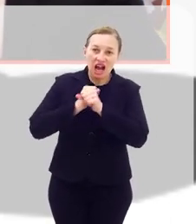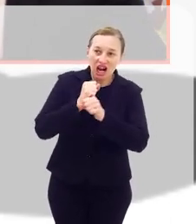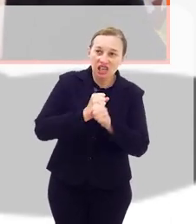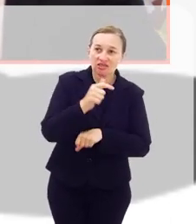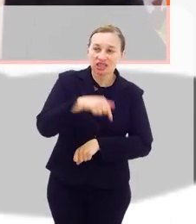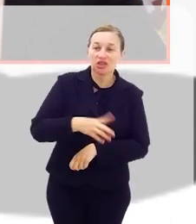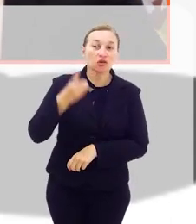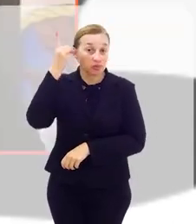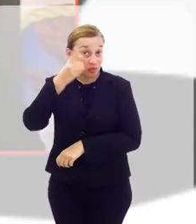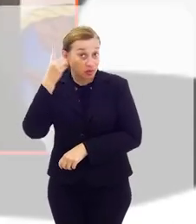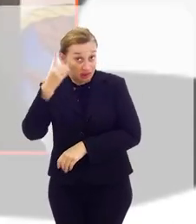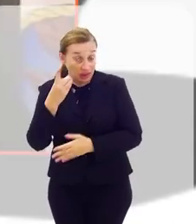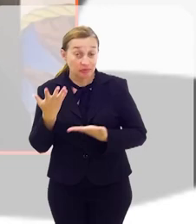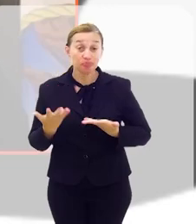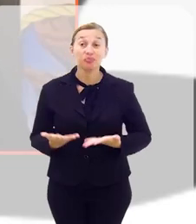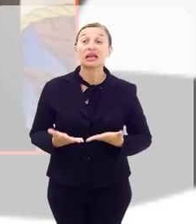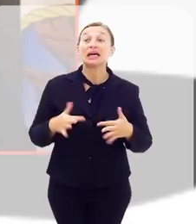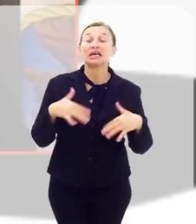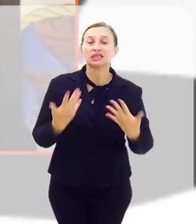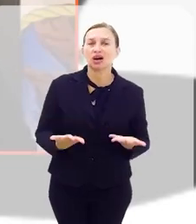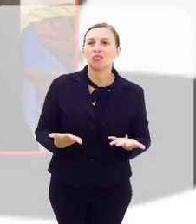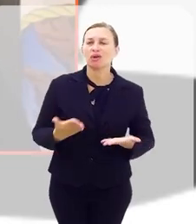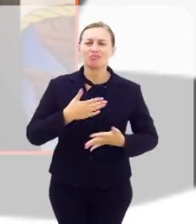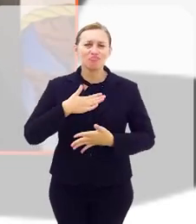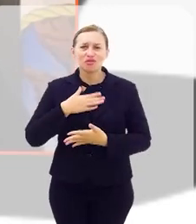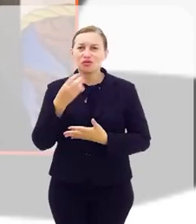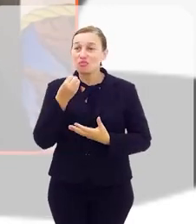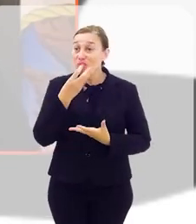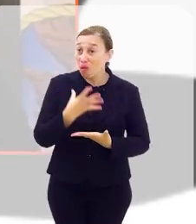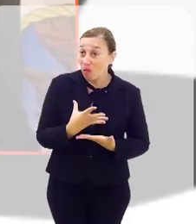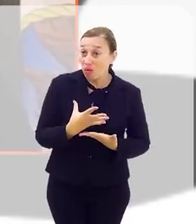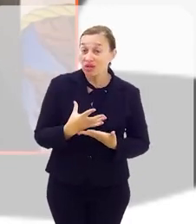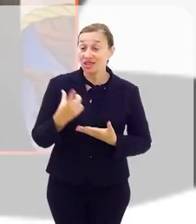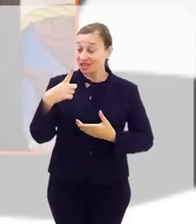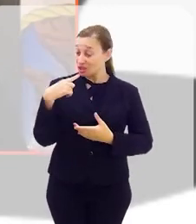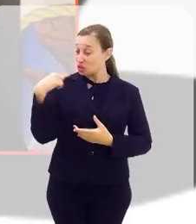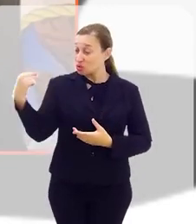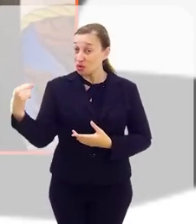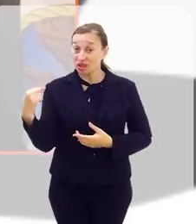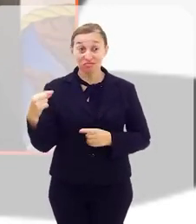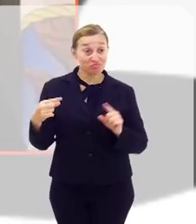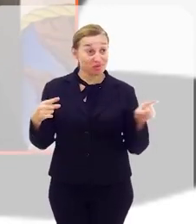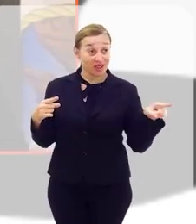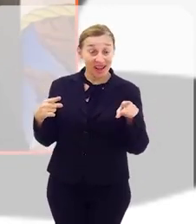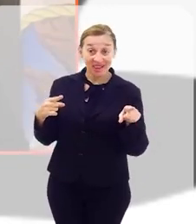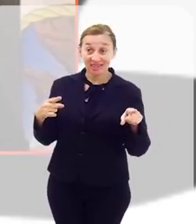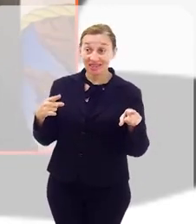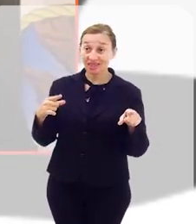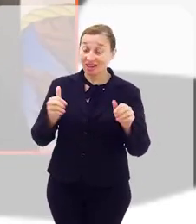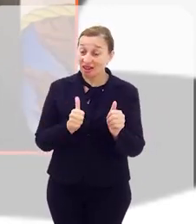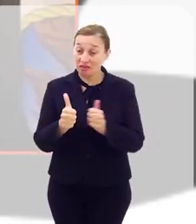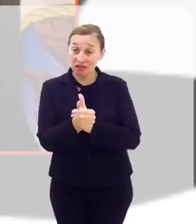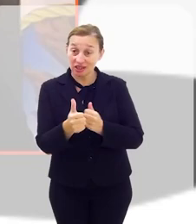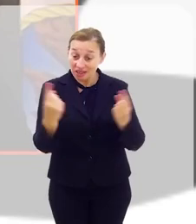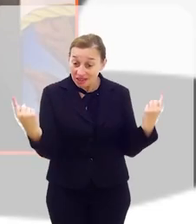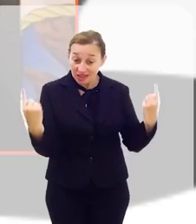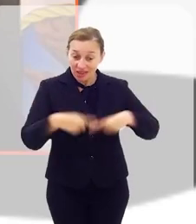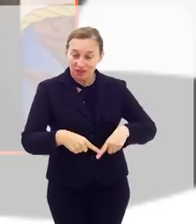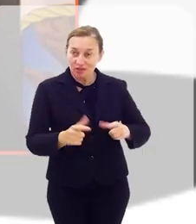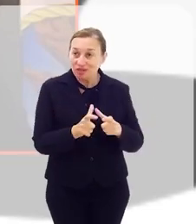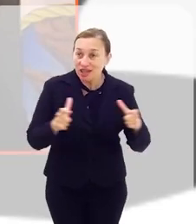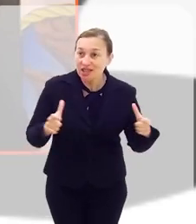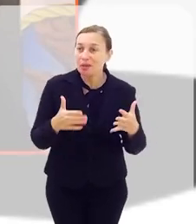segundo mandato, como assim eu. E isso, para mim, foi gratificante. Em ser escolhido por eles, para estar à frente desse grande